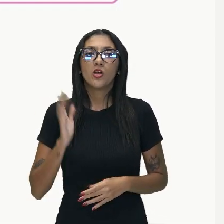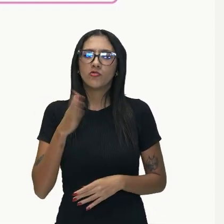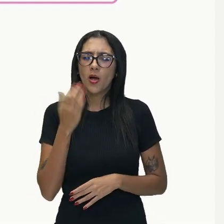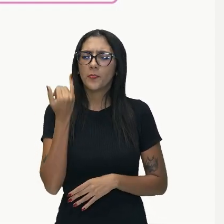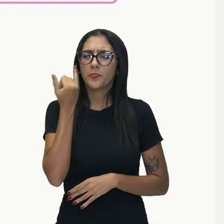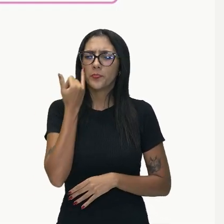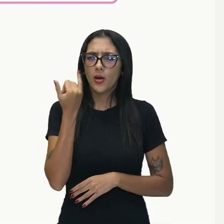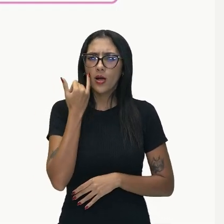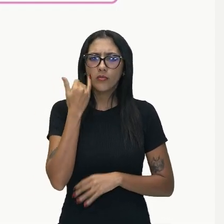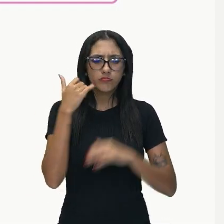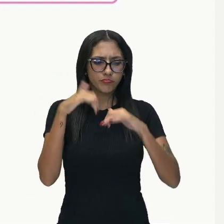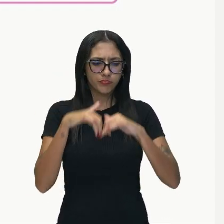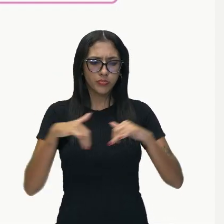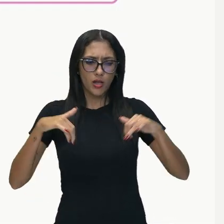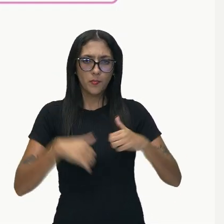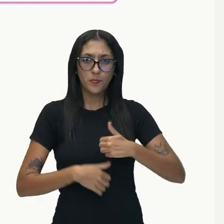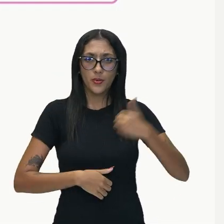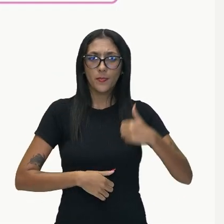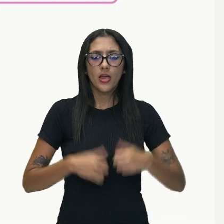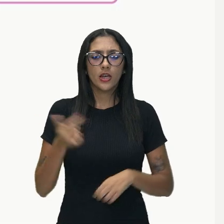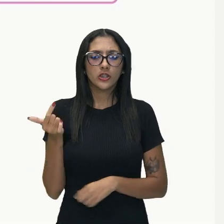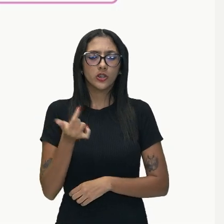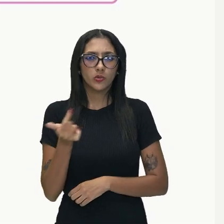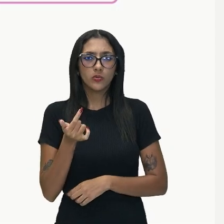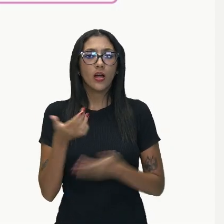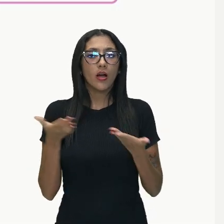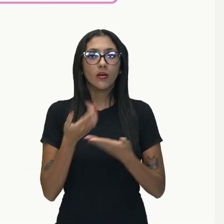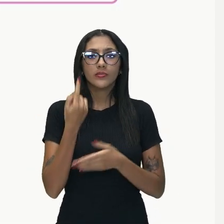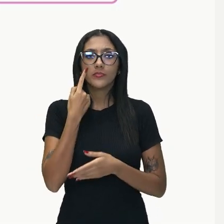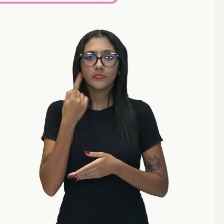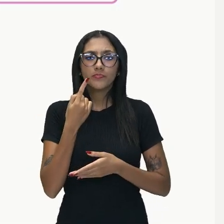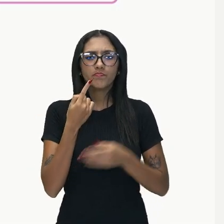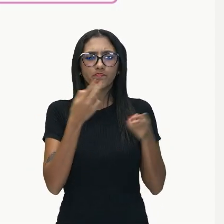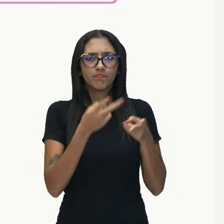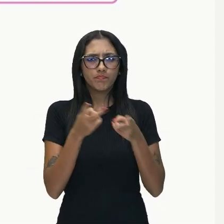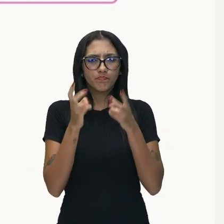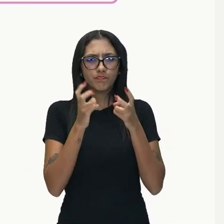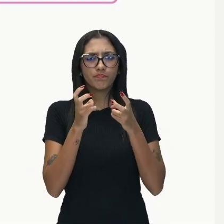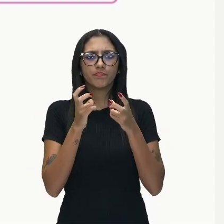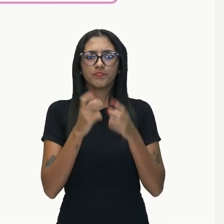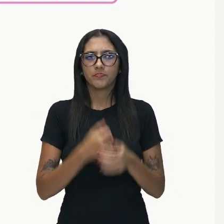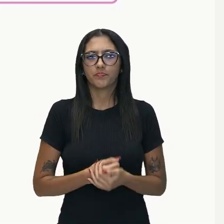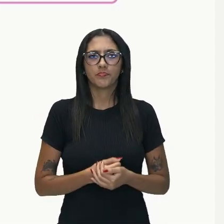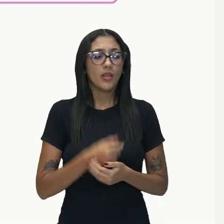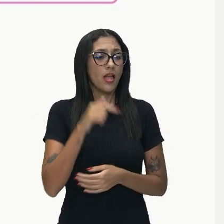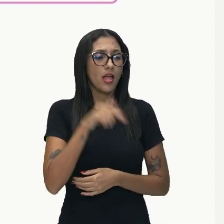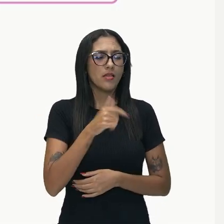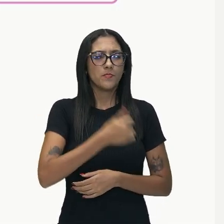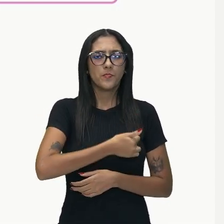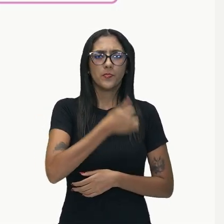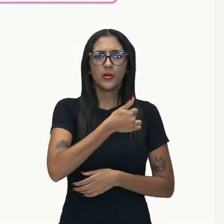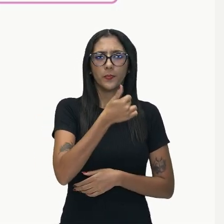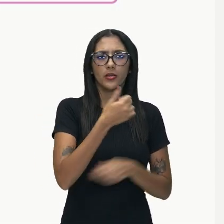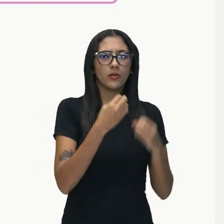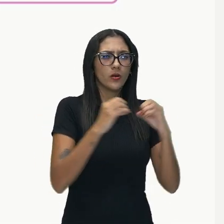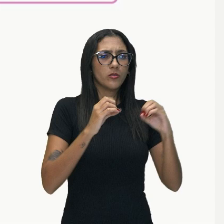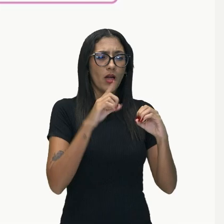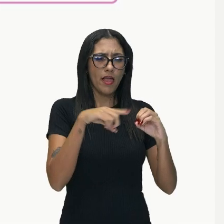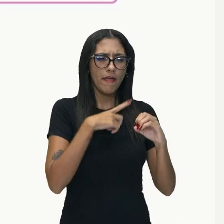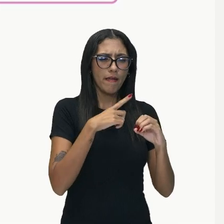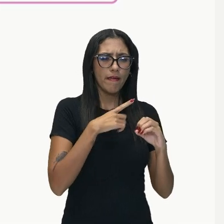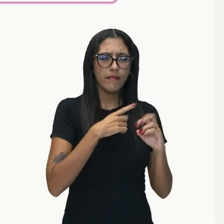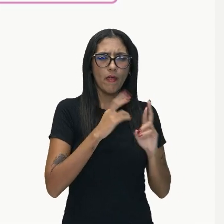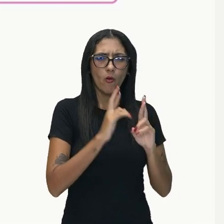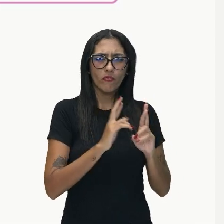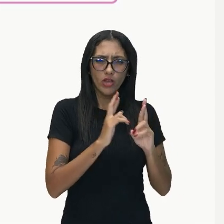nesse período e você consegue observar que, na primeira oração, ele está confiante. Quando